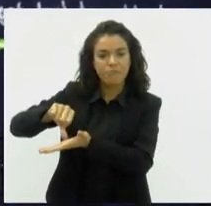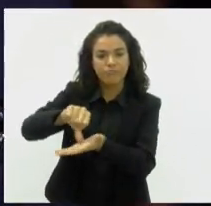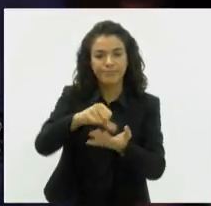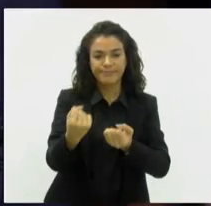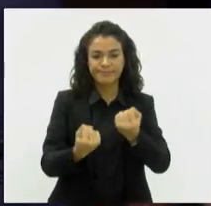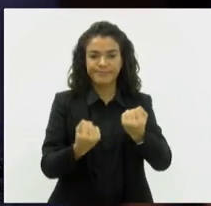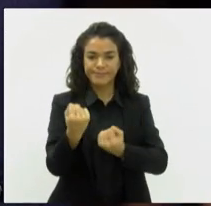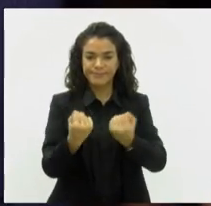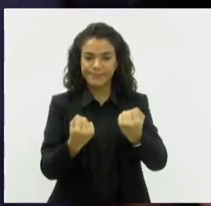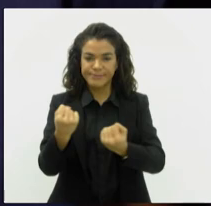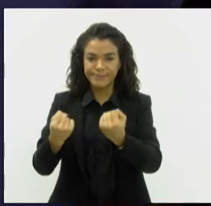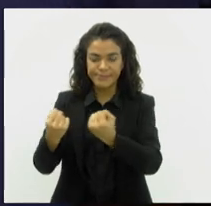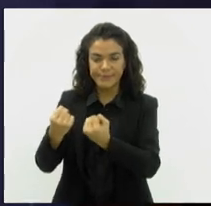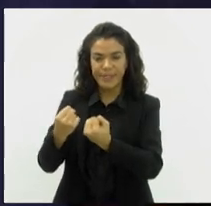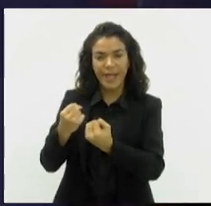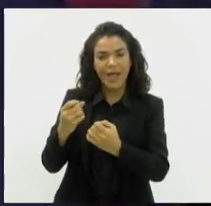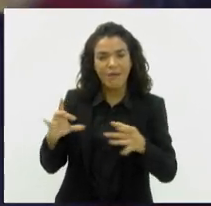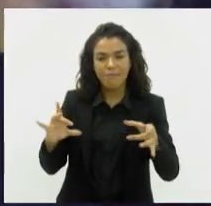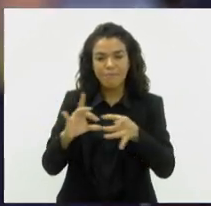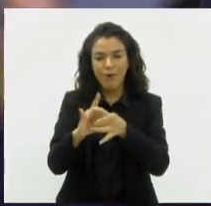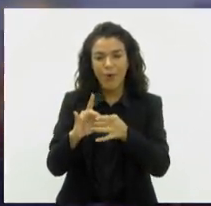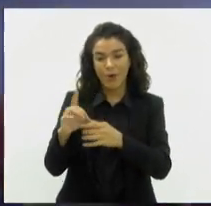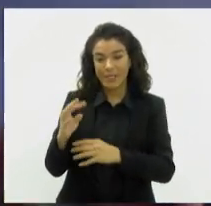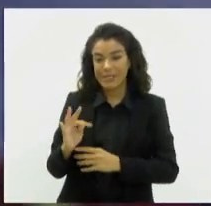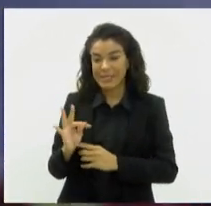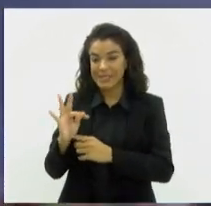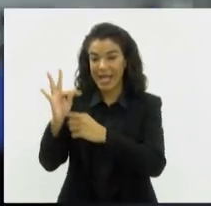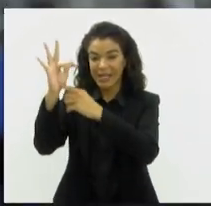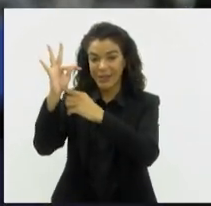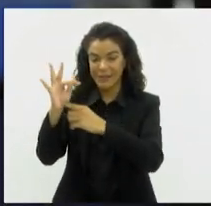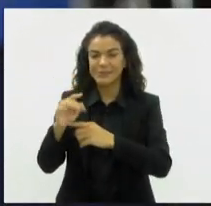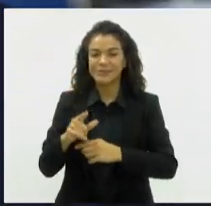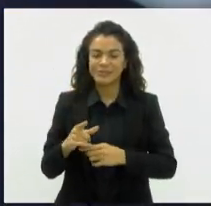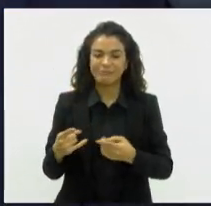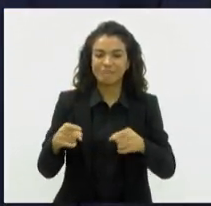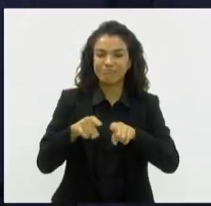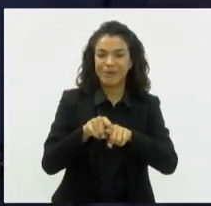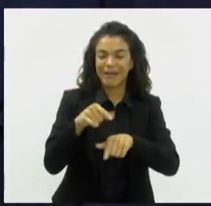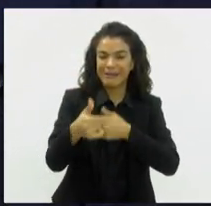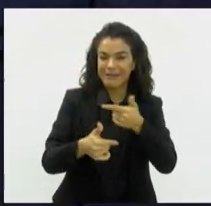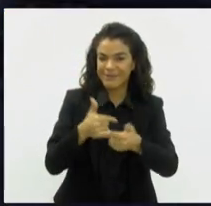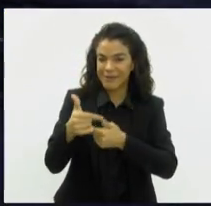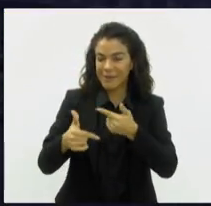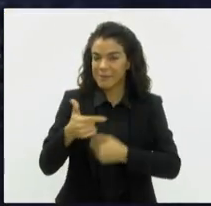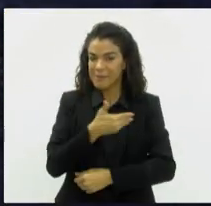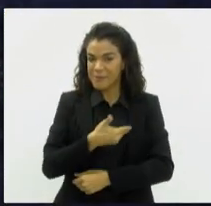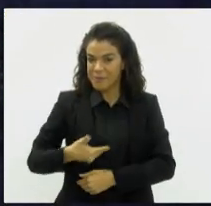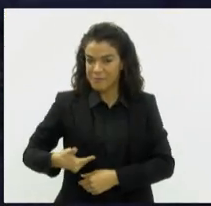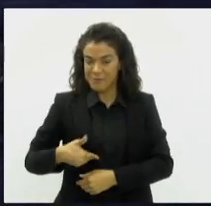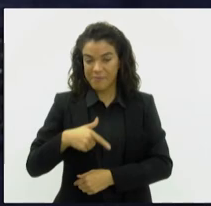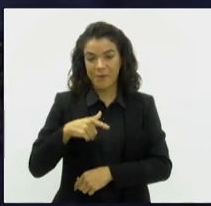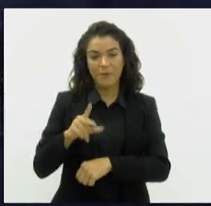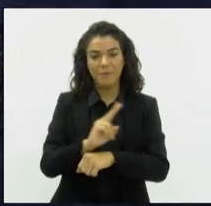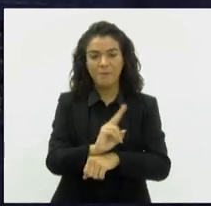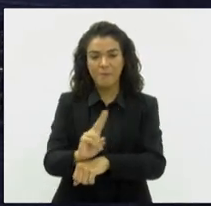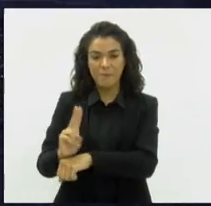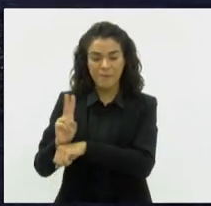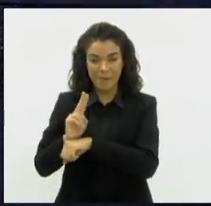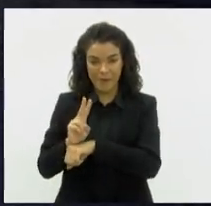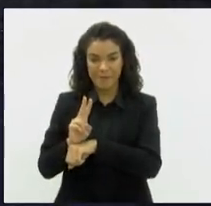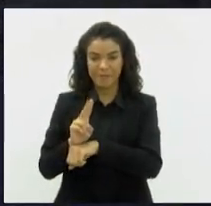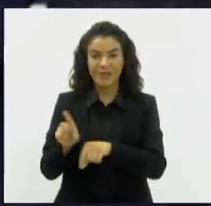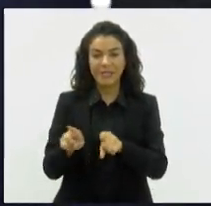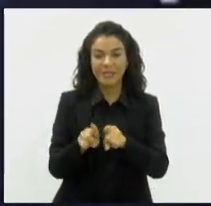O objetivo é aliar tecnologia e transparência na ação pública. Os equipamentos serão usados pelos agentes da diretoria pós